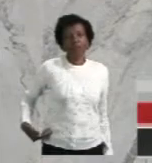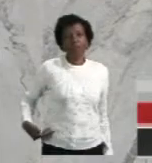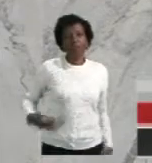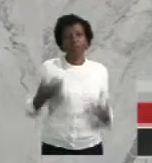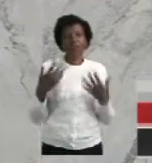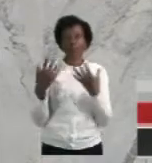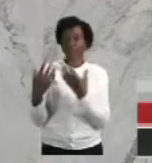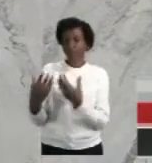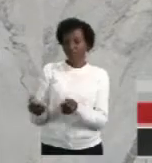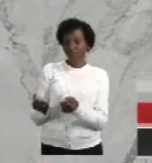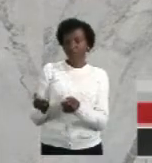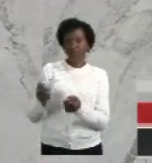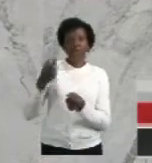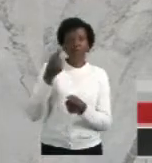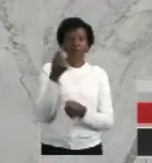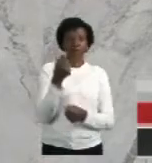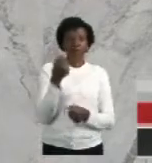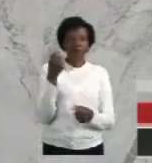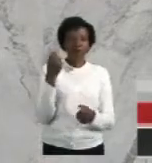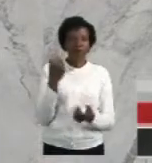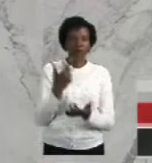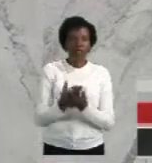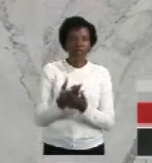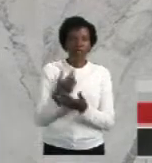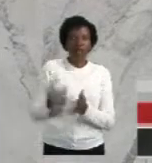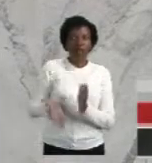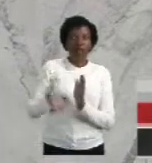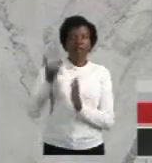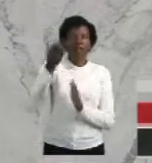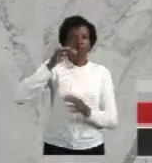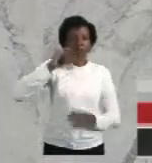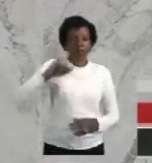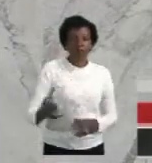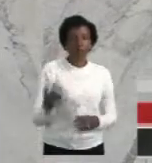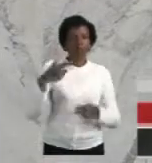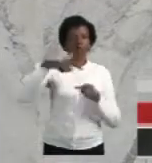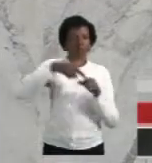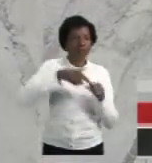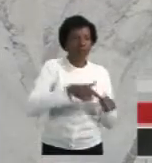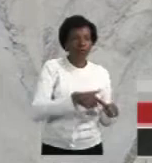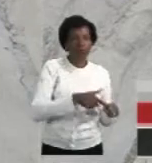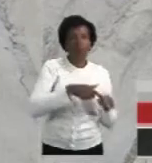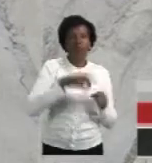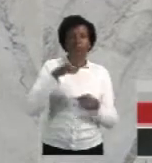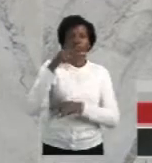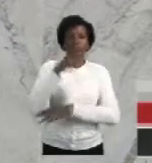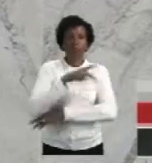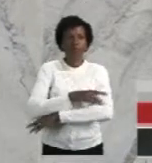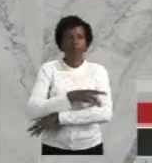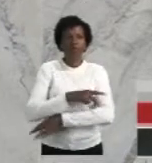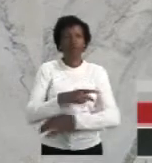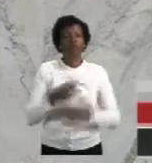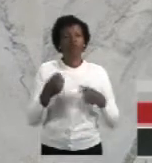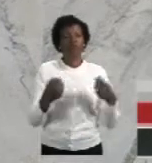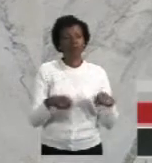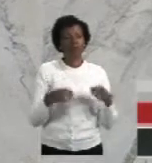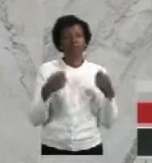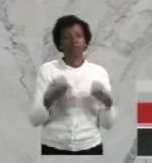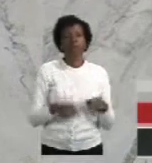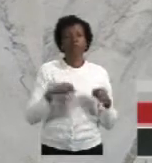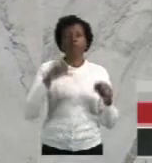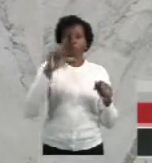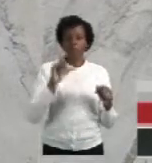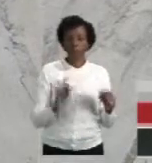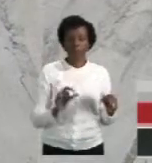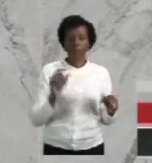aceita que seja cobrado um absurdo em impostos, em combustível, em pedágio. Então, precisamos baixar